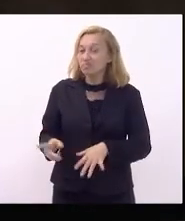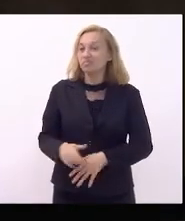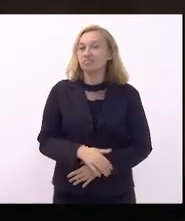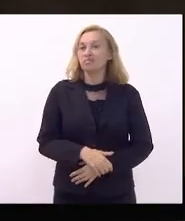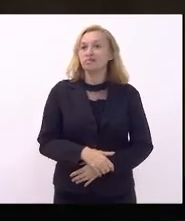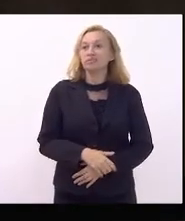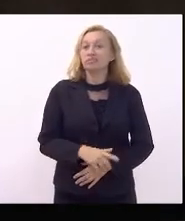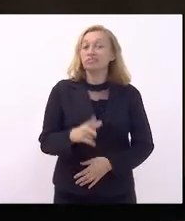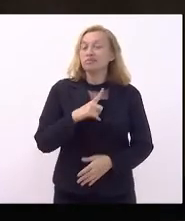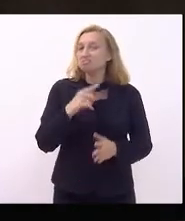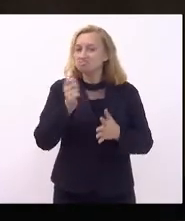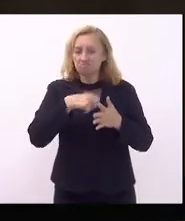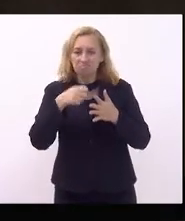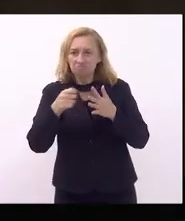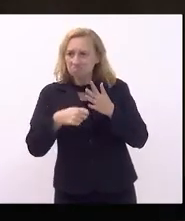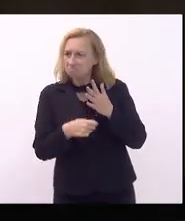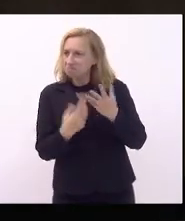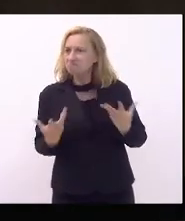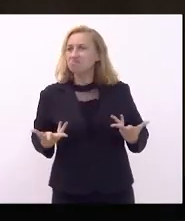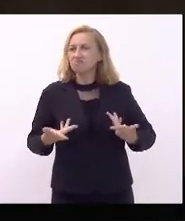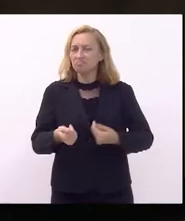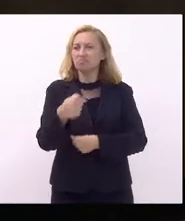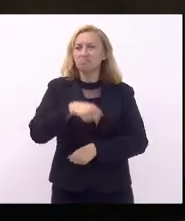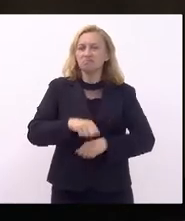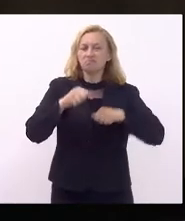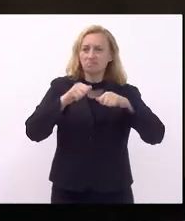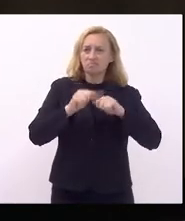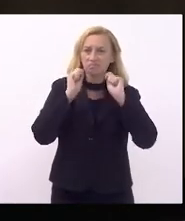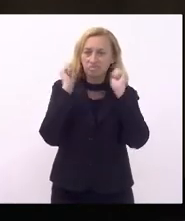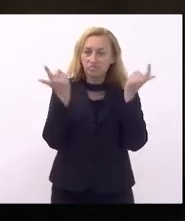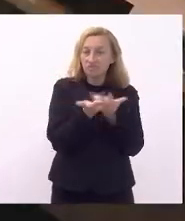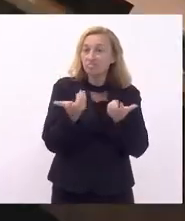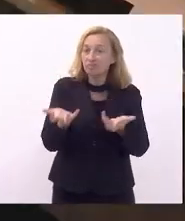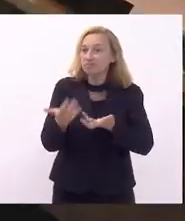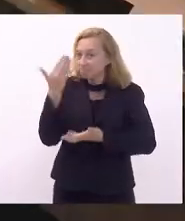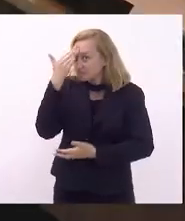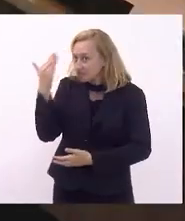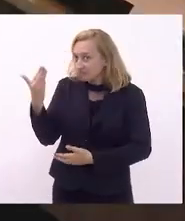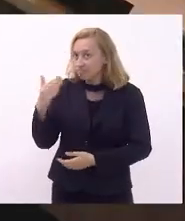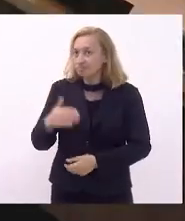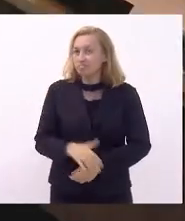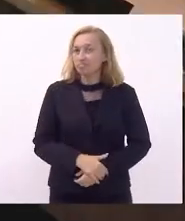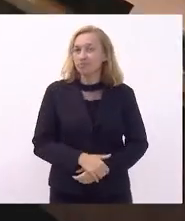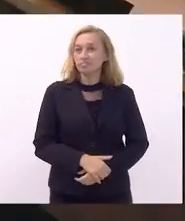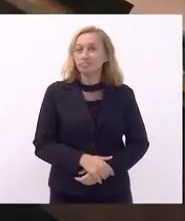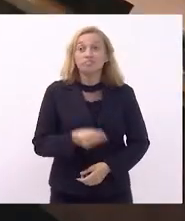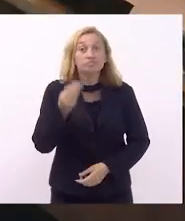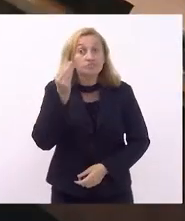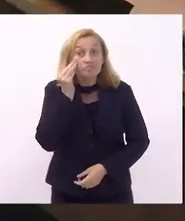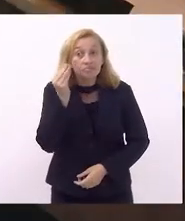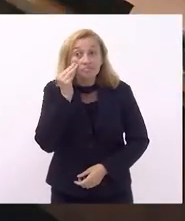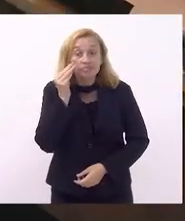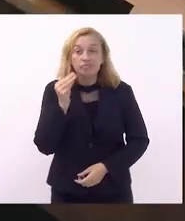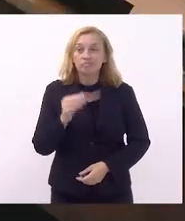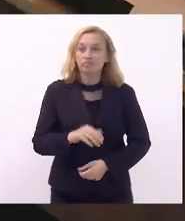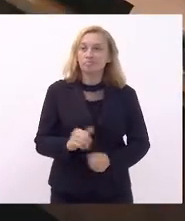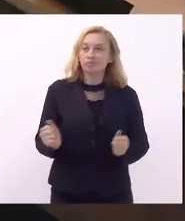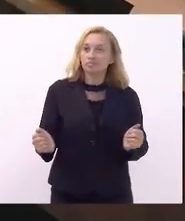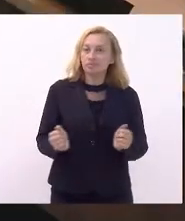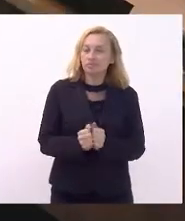meses brilhantes aqui na Assembleia Legislativa. Eu quero agradecer a vossa excelência pela oportunidade de ter dividido,